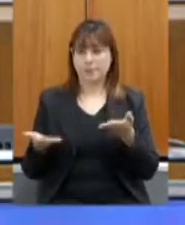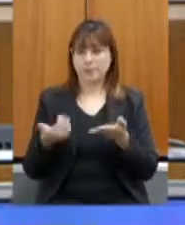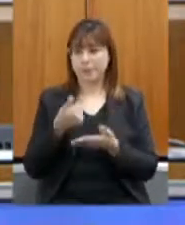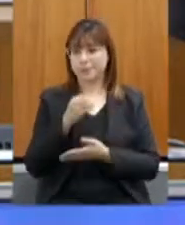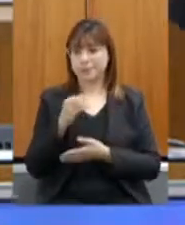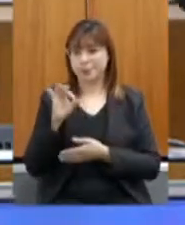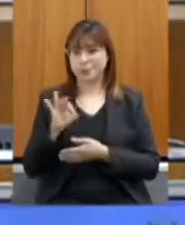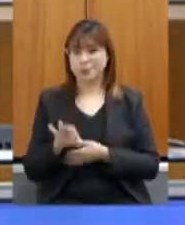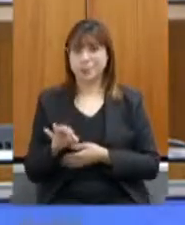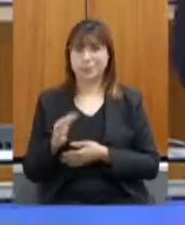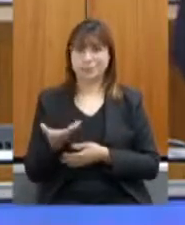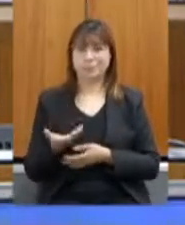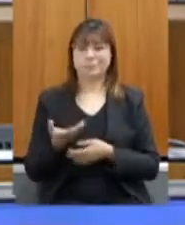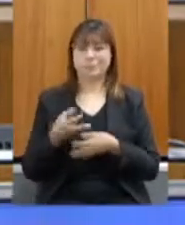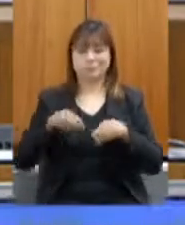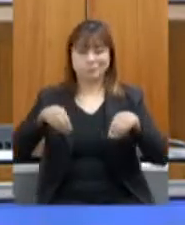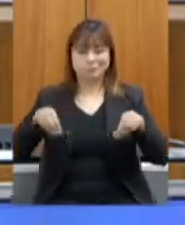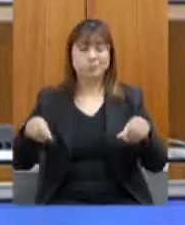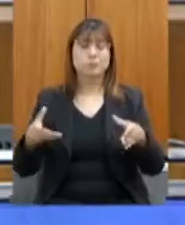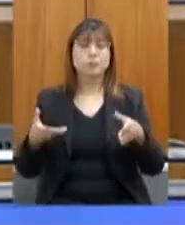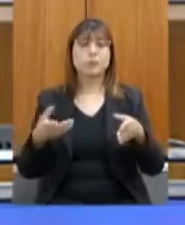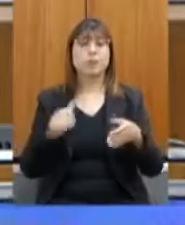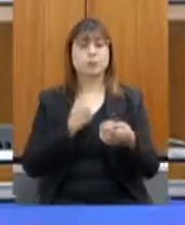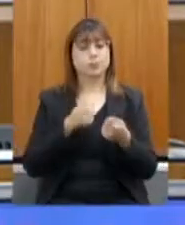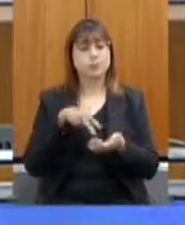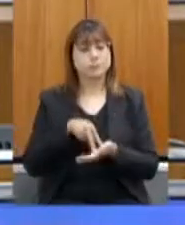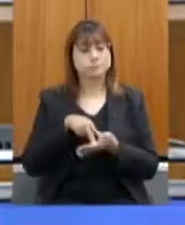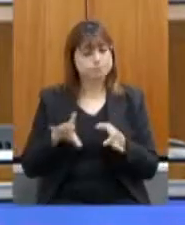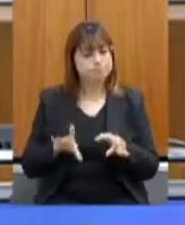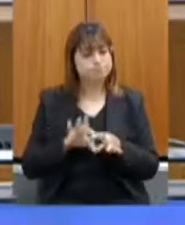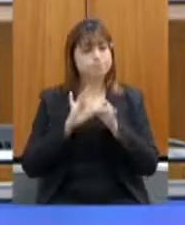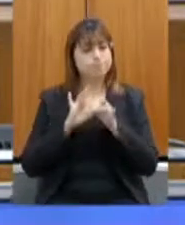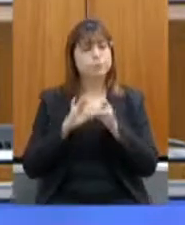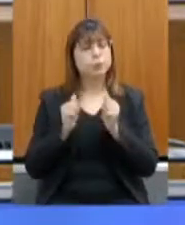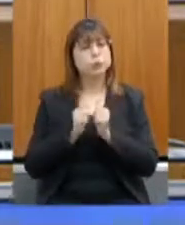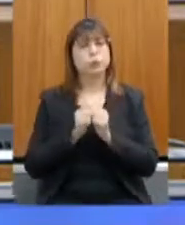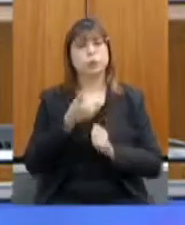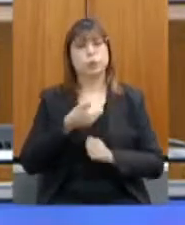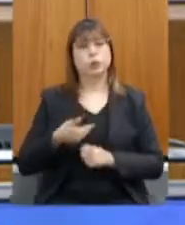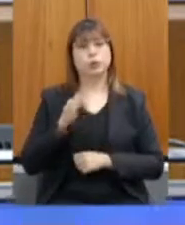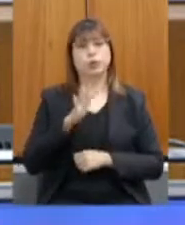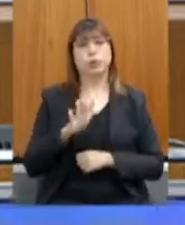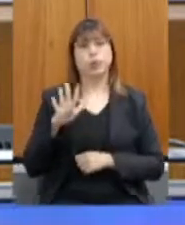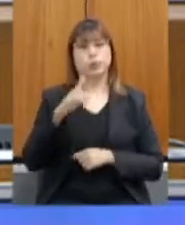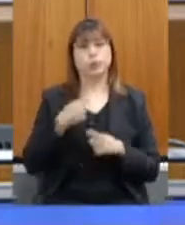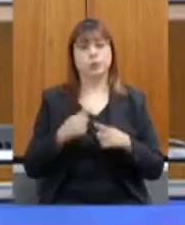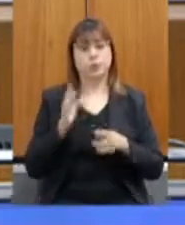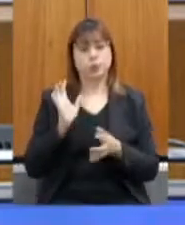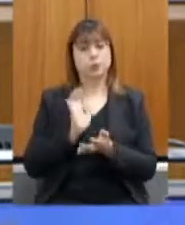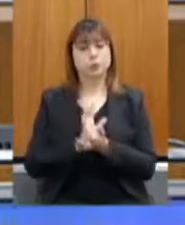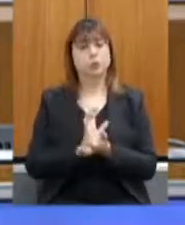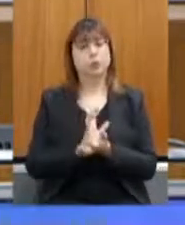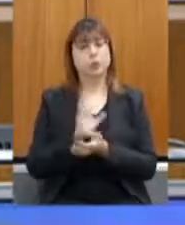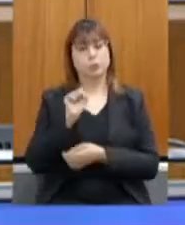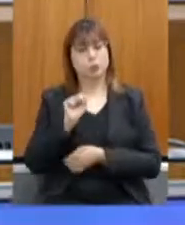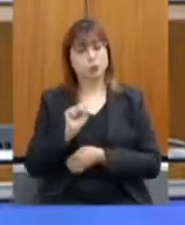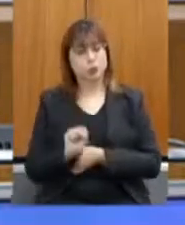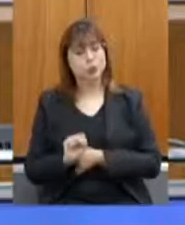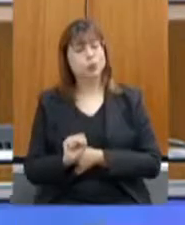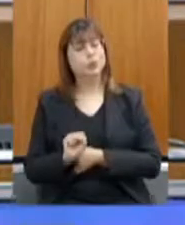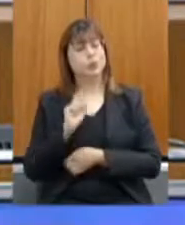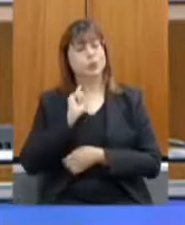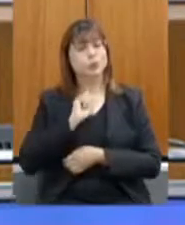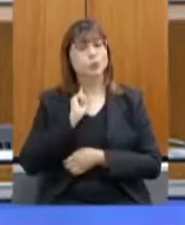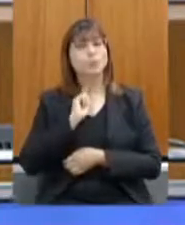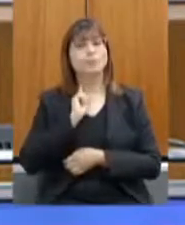E nós temos que ficar firmes, todos unidos, junto com o governo federal, porque a situação que vai ser enfrentada no sul e sudoeste de Minas com